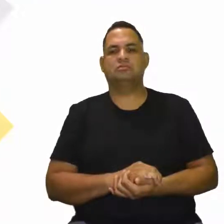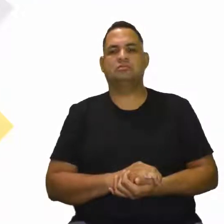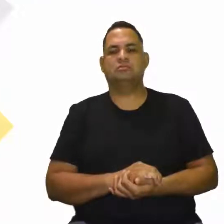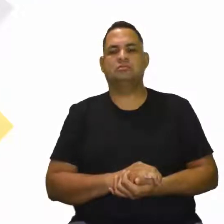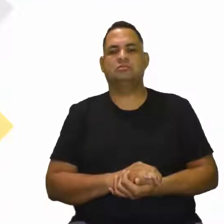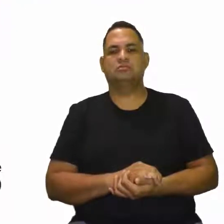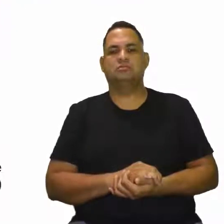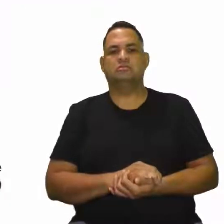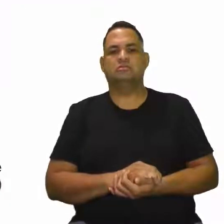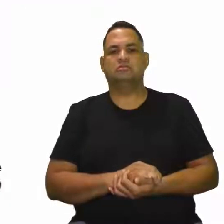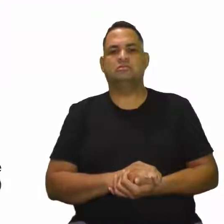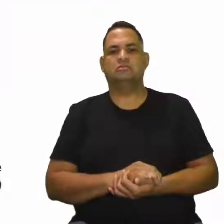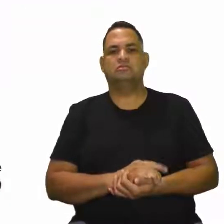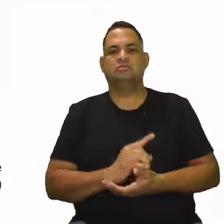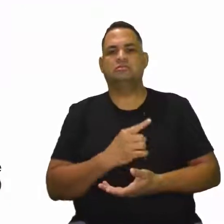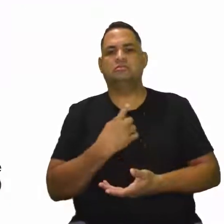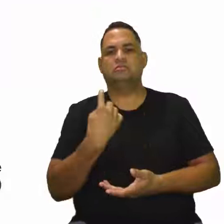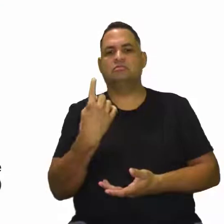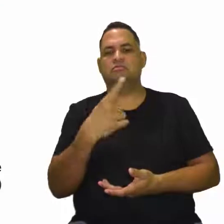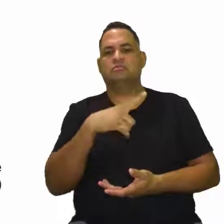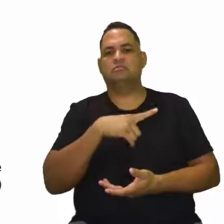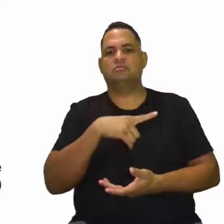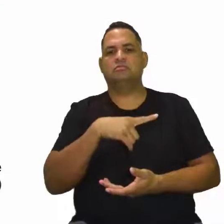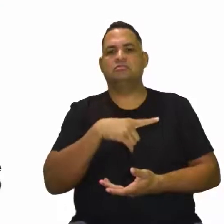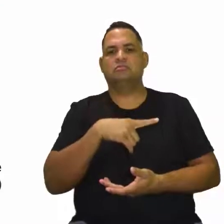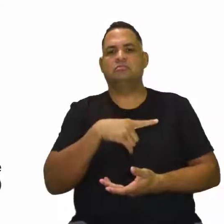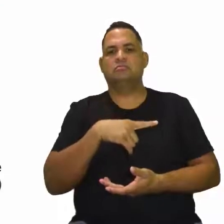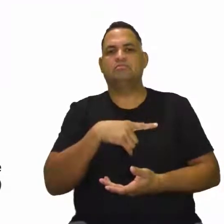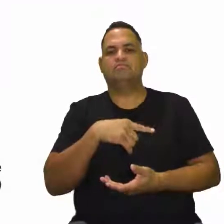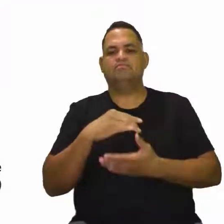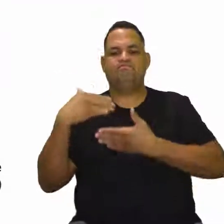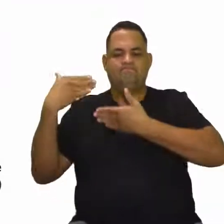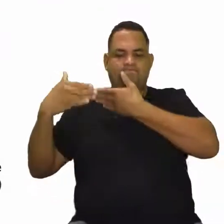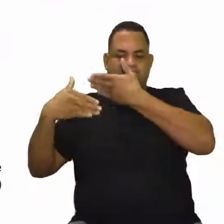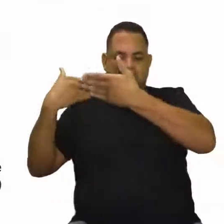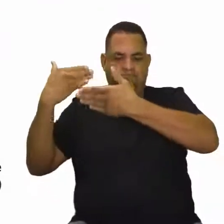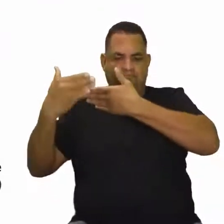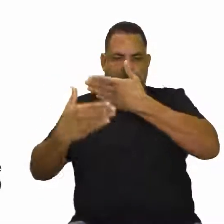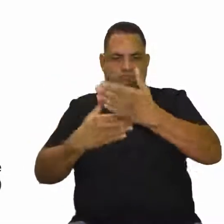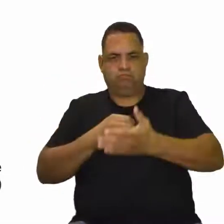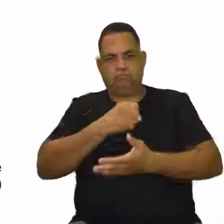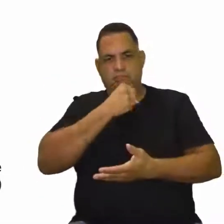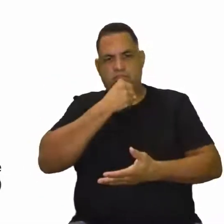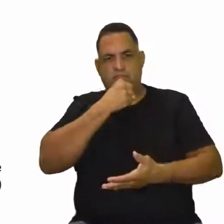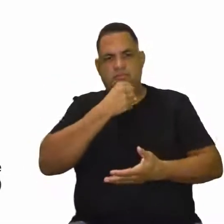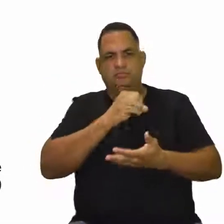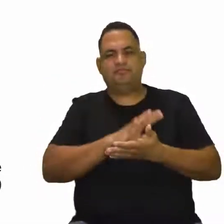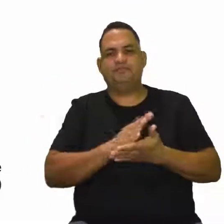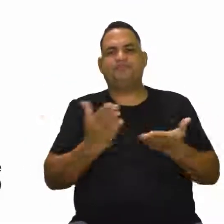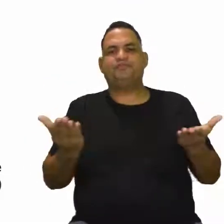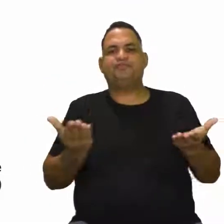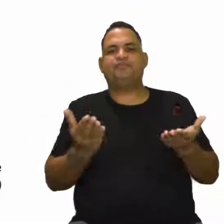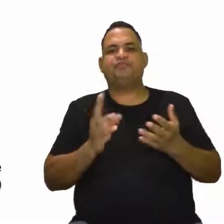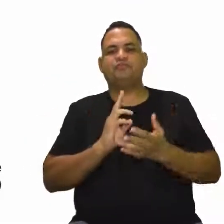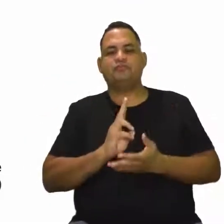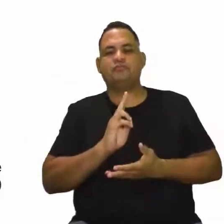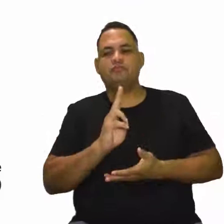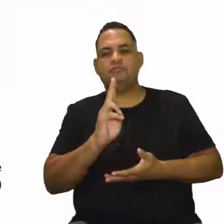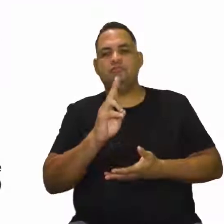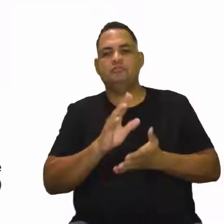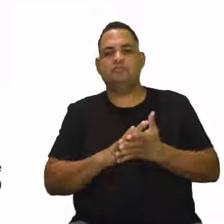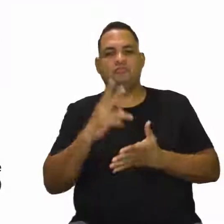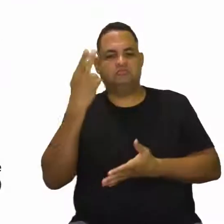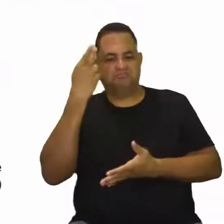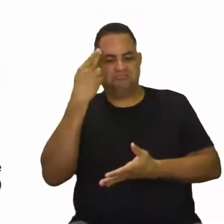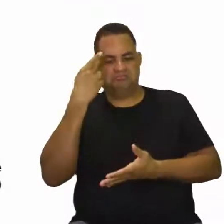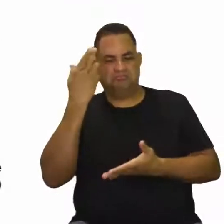E aí, que nós temos mais aí? Então, o envelhecimento, né, envelhecimento, ele é um processo que ele é